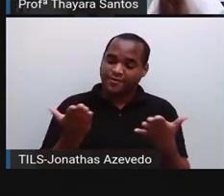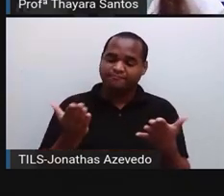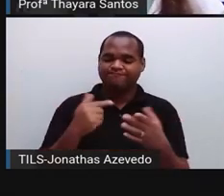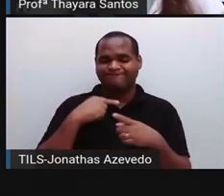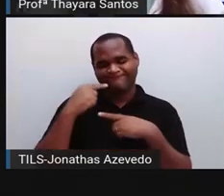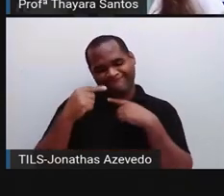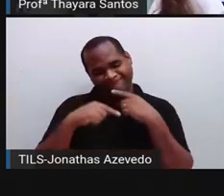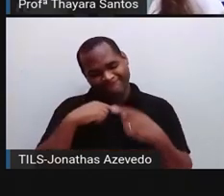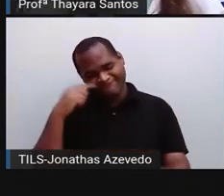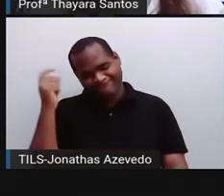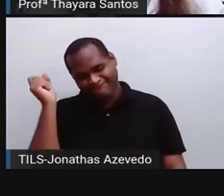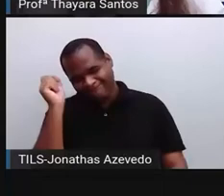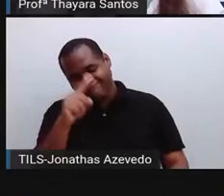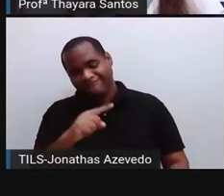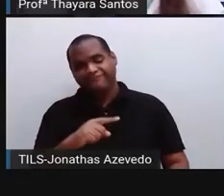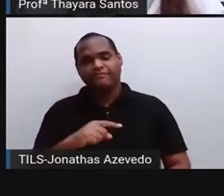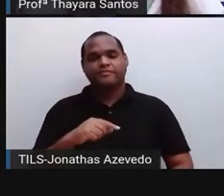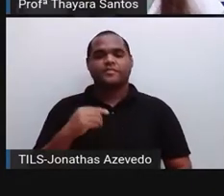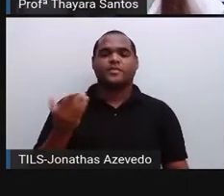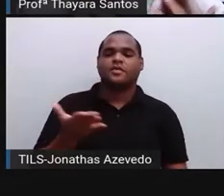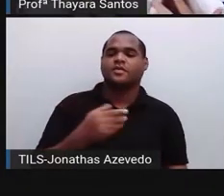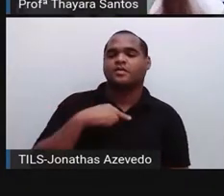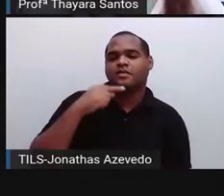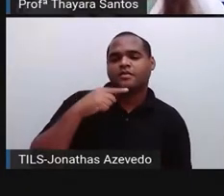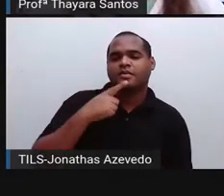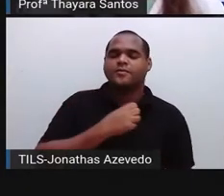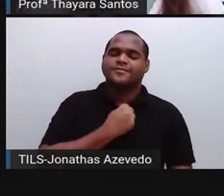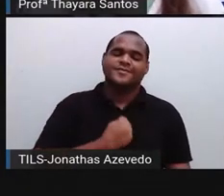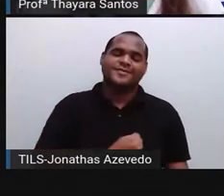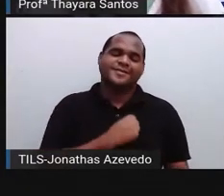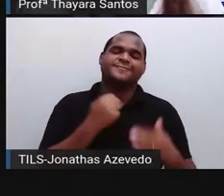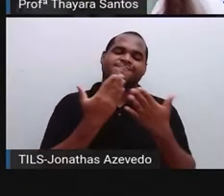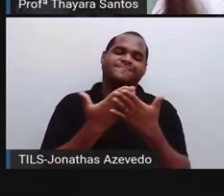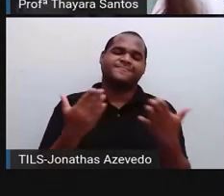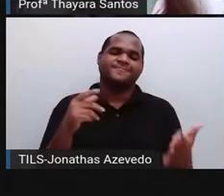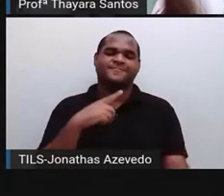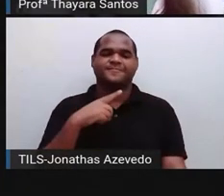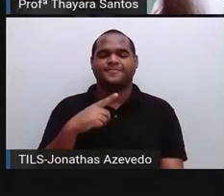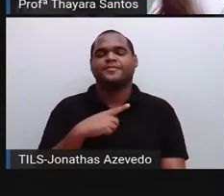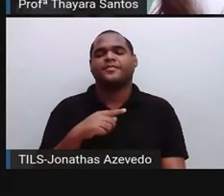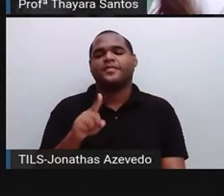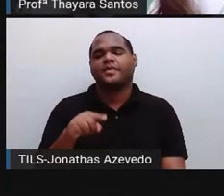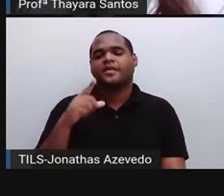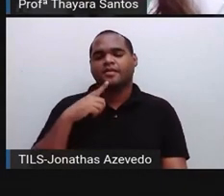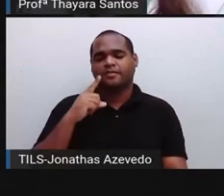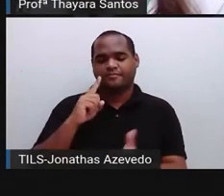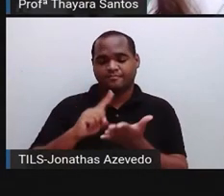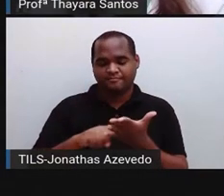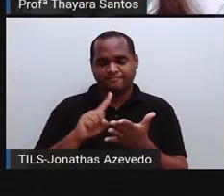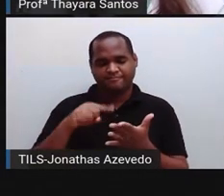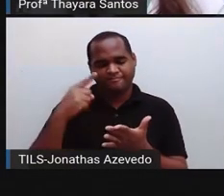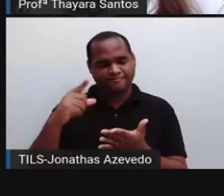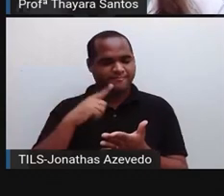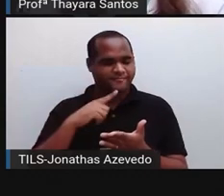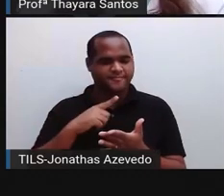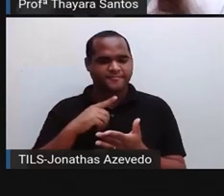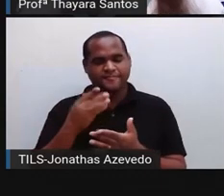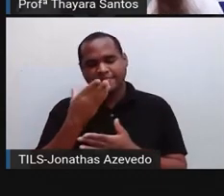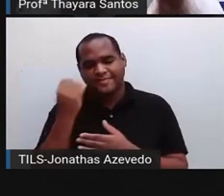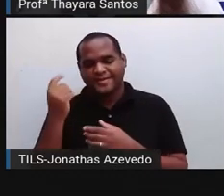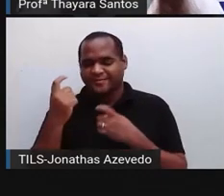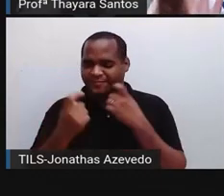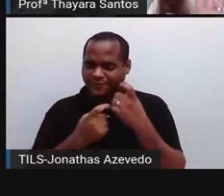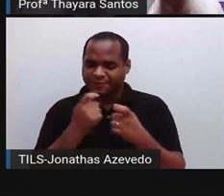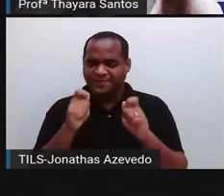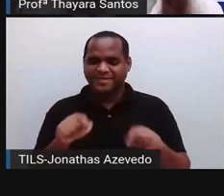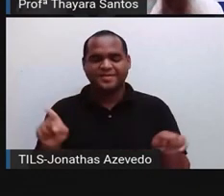dúvidas. A gente fica por aqui. vou ficar morrendo de saudade de vocês, mas a gente tem um encontro marcado na nossa próxima aula. Então, não se